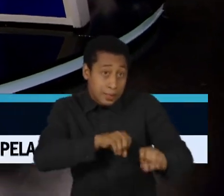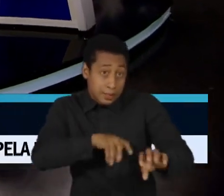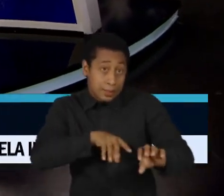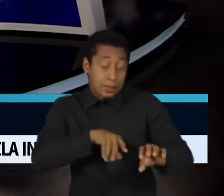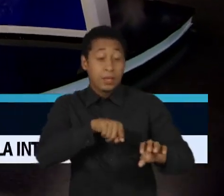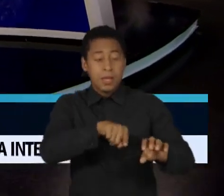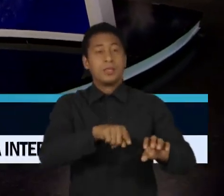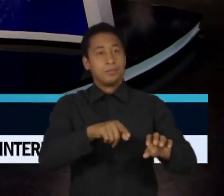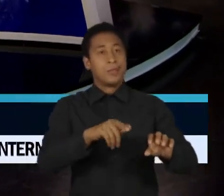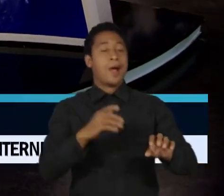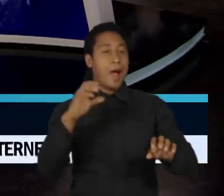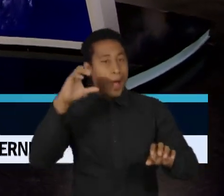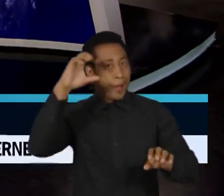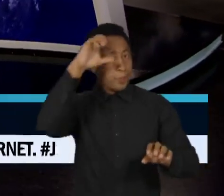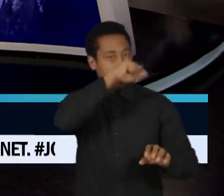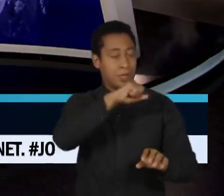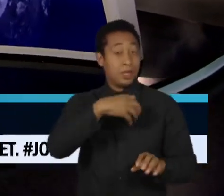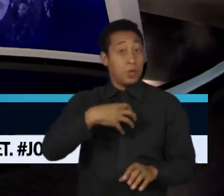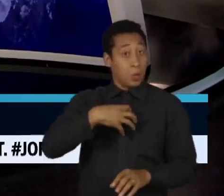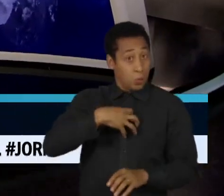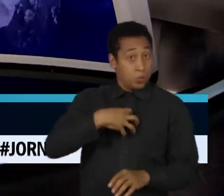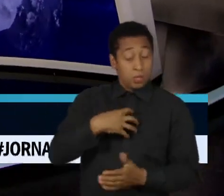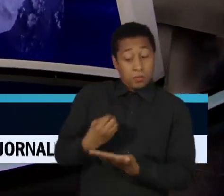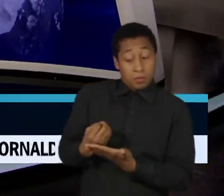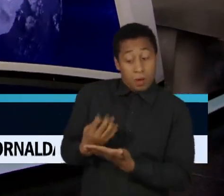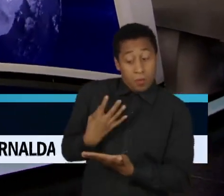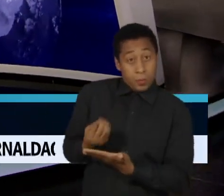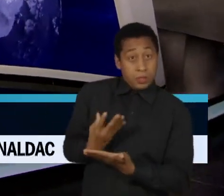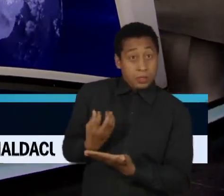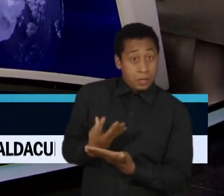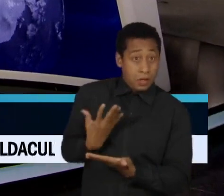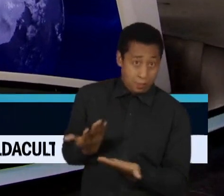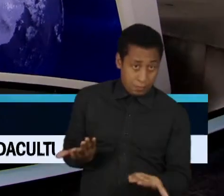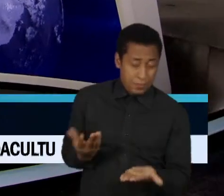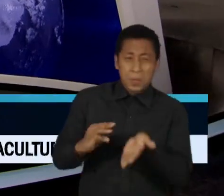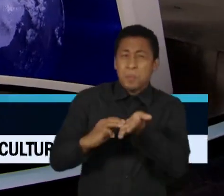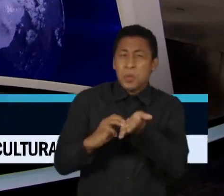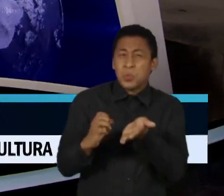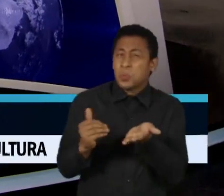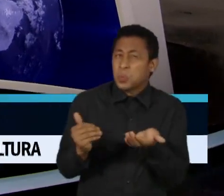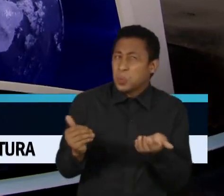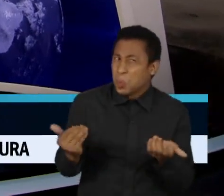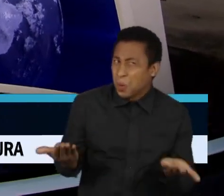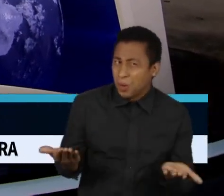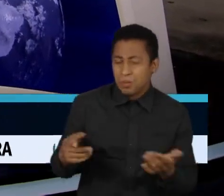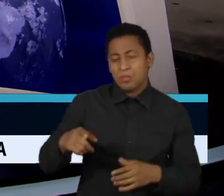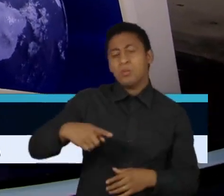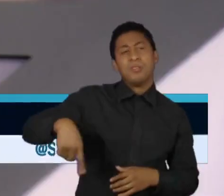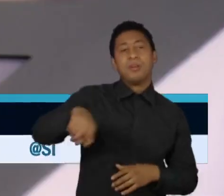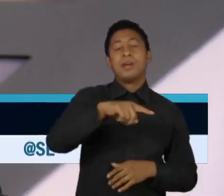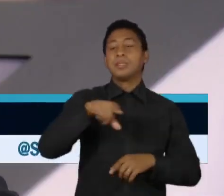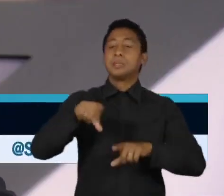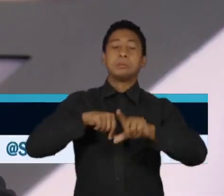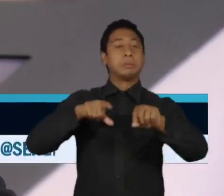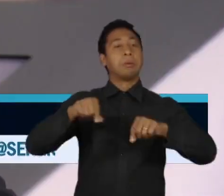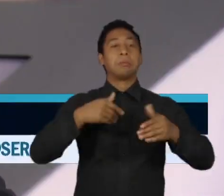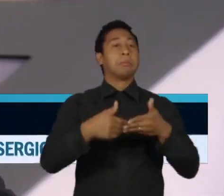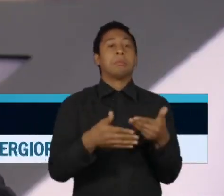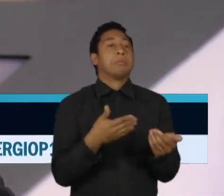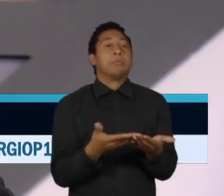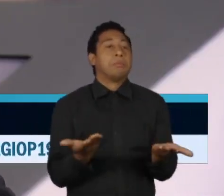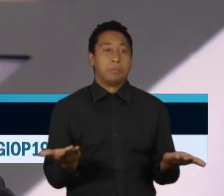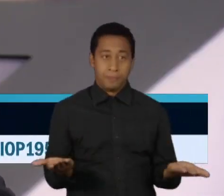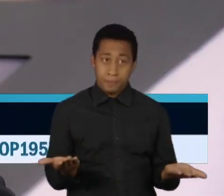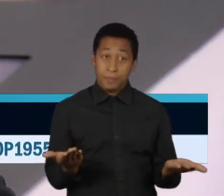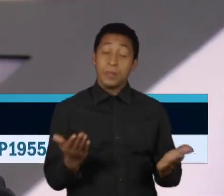para alfabetizar. E formar em qual método? Ou cada um faz o que quer? Então, assim, eu acho que a gente ter uma régua do que